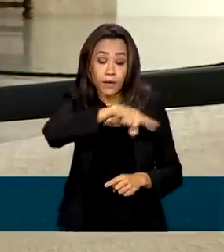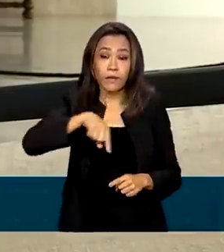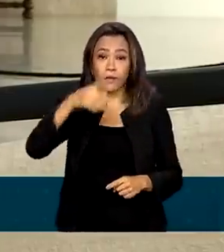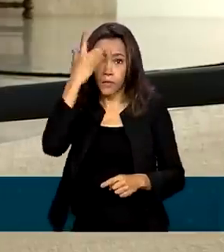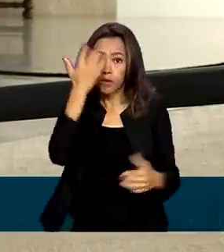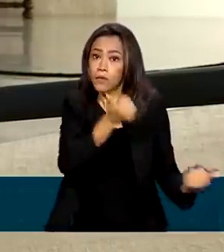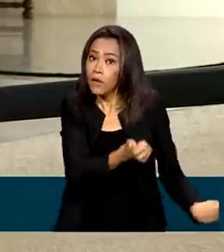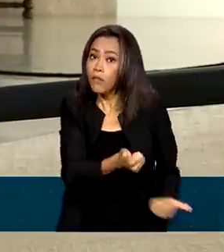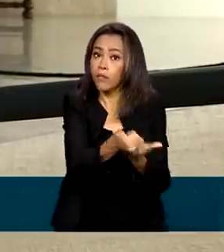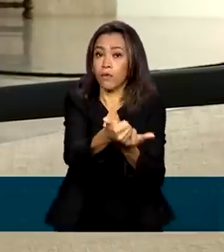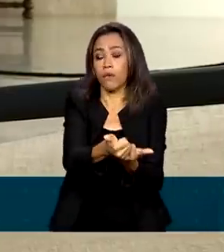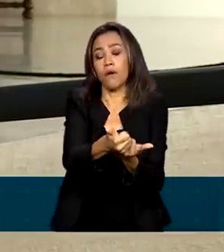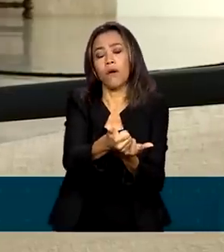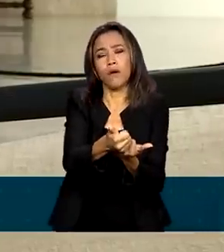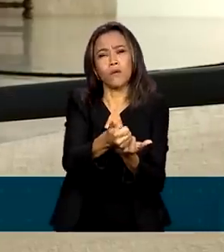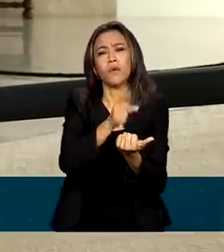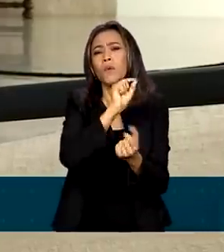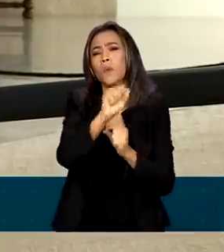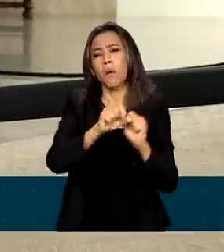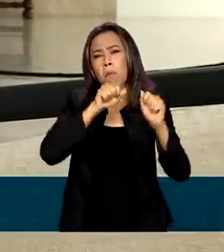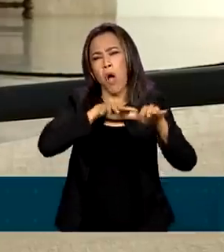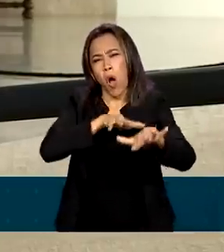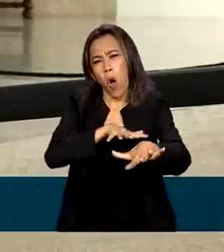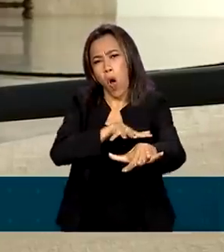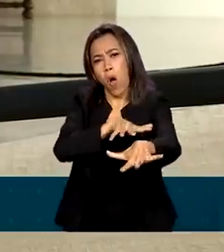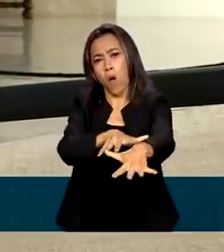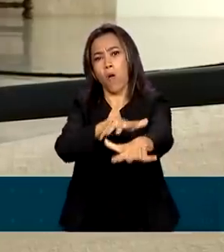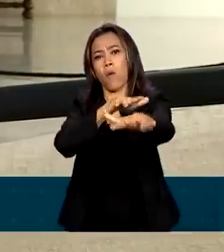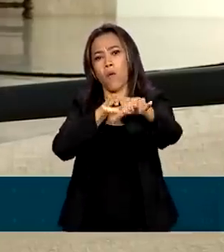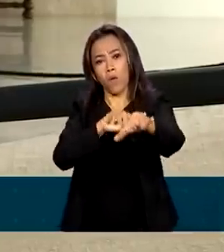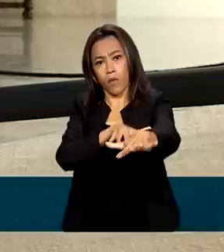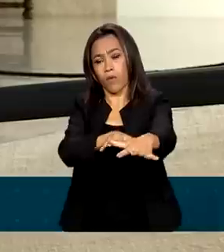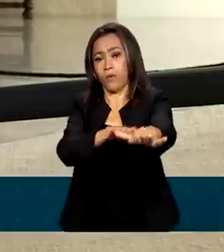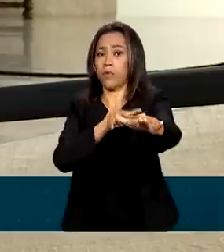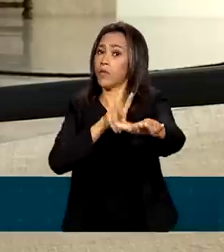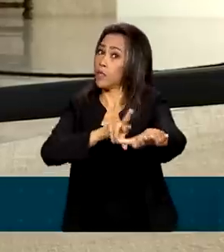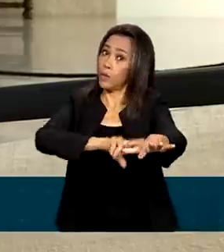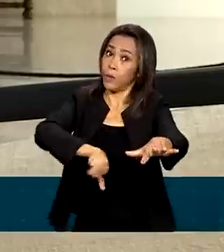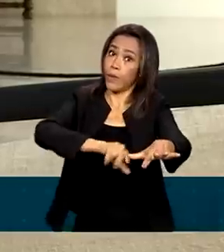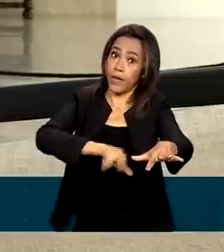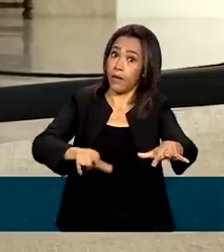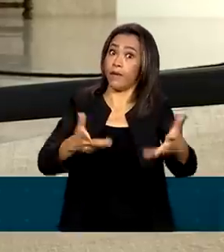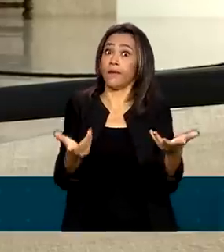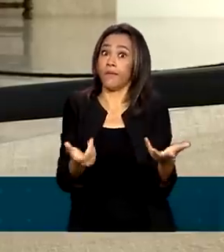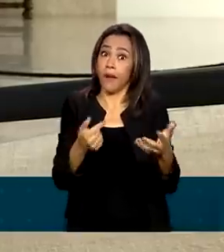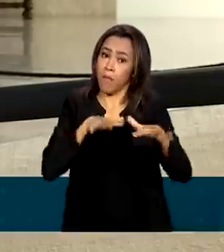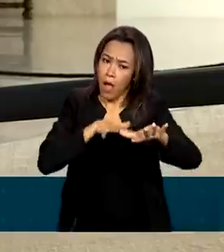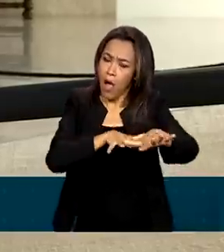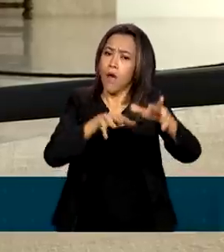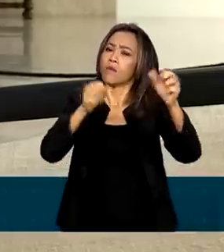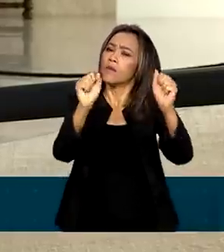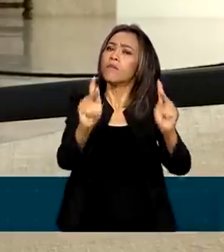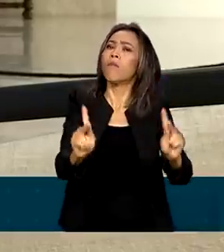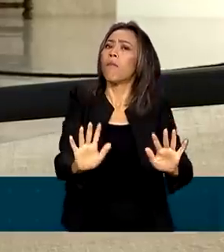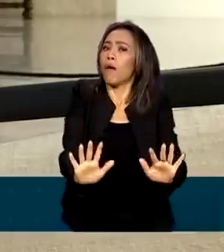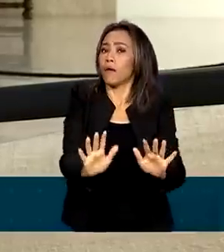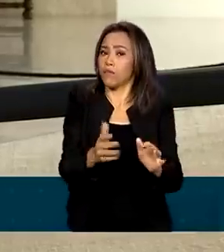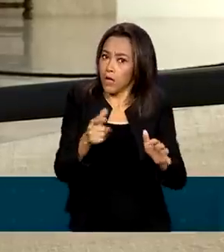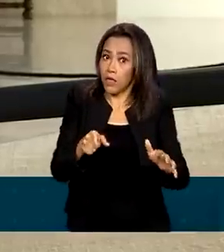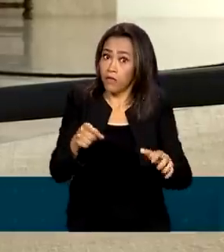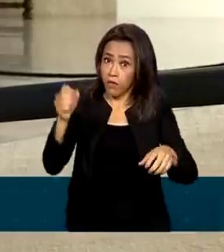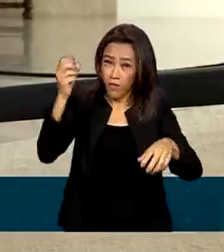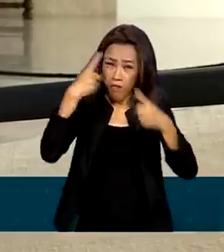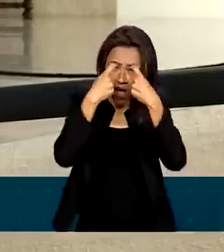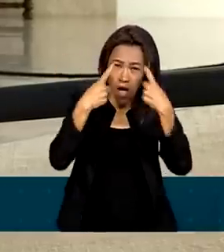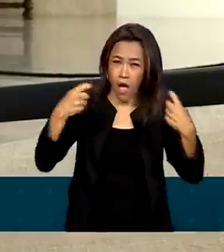a aglomeração das pessoas com fins não pacíficos. O valor do bloqueio é preliminar e considera apenas